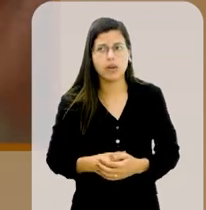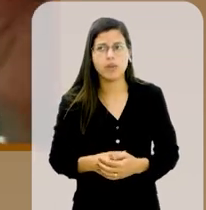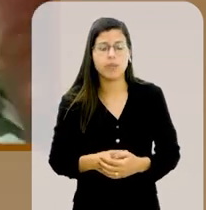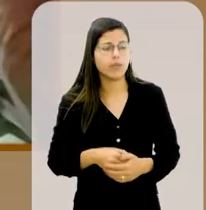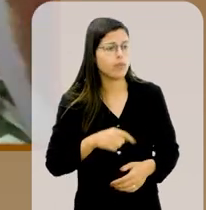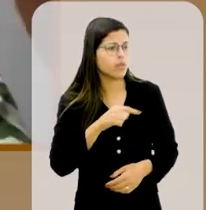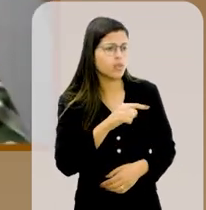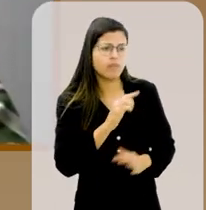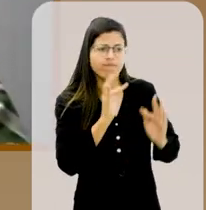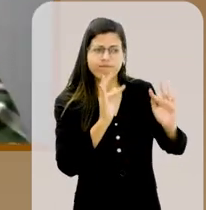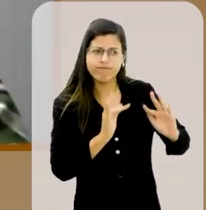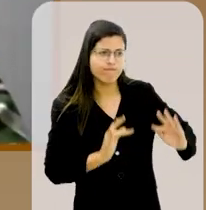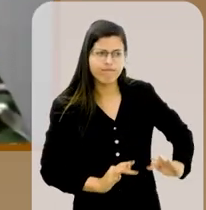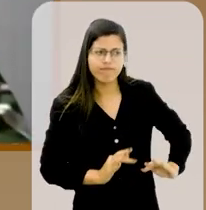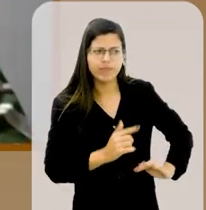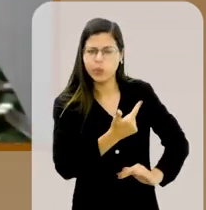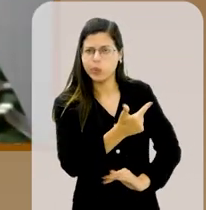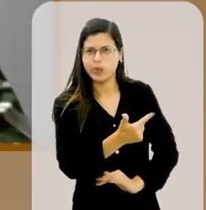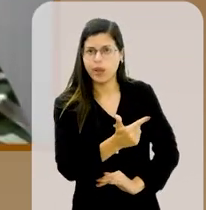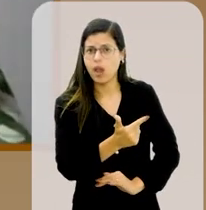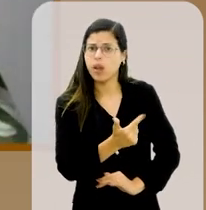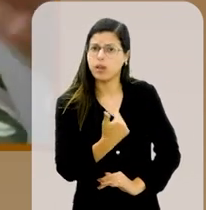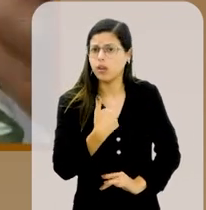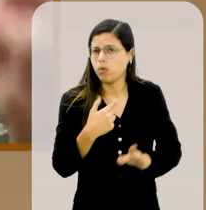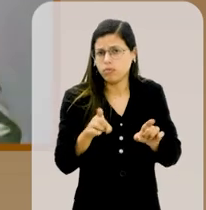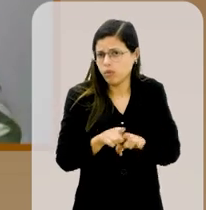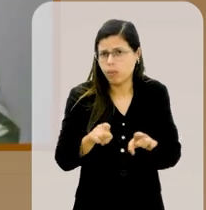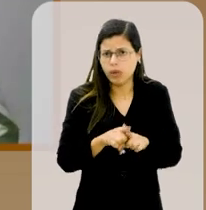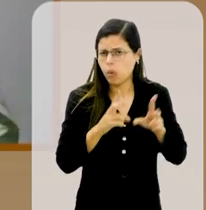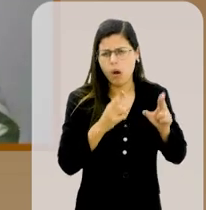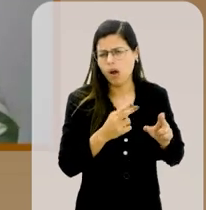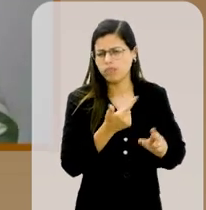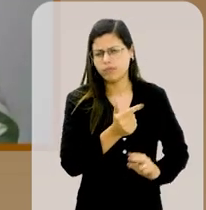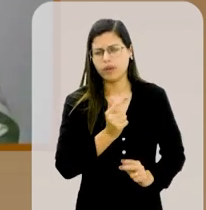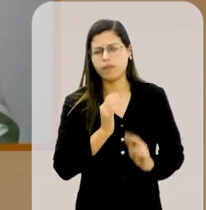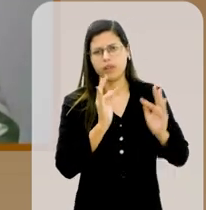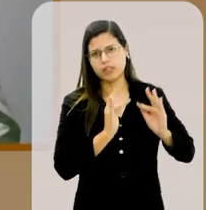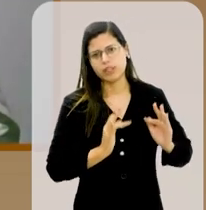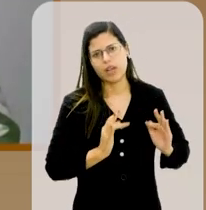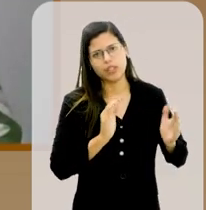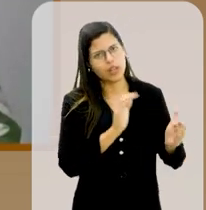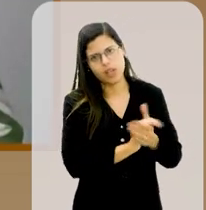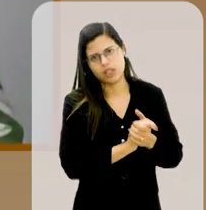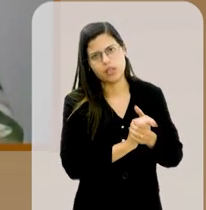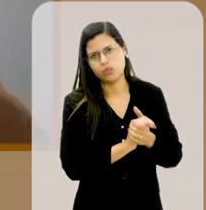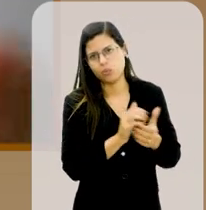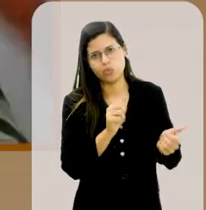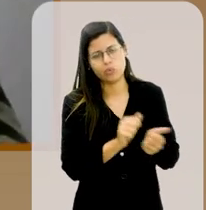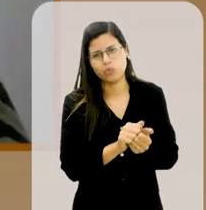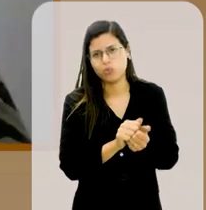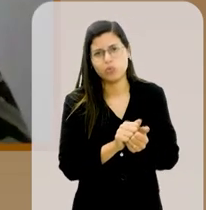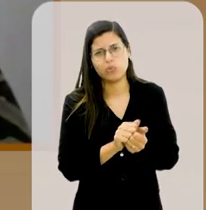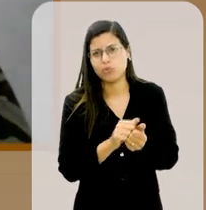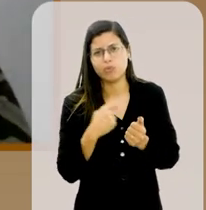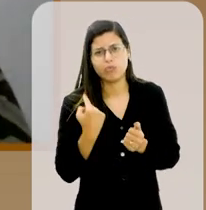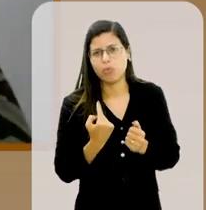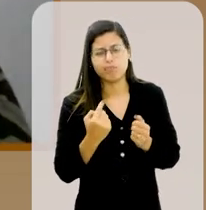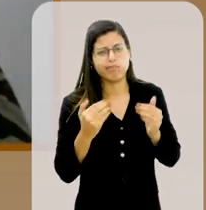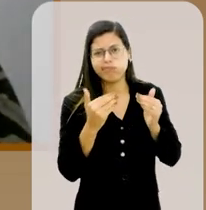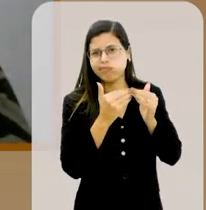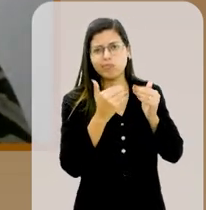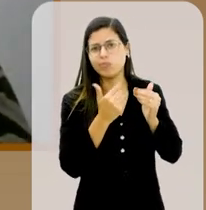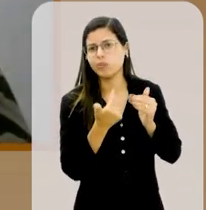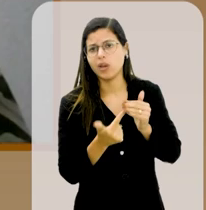Você não é mais feliz ao meu lado e eu também não sou feliz ao seu lado. Nós não temos mais convergências.